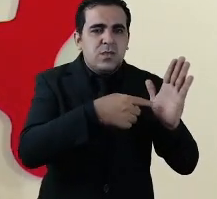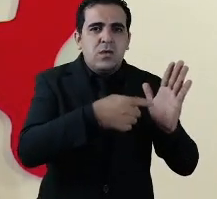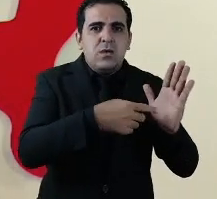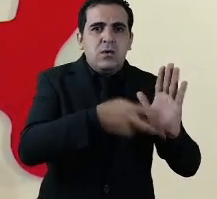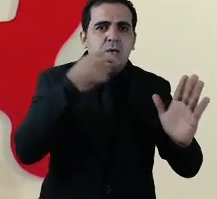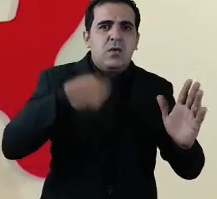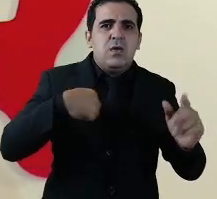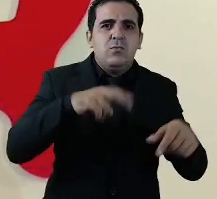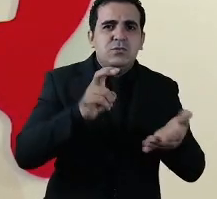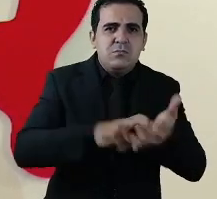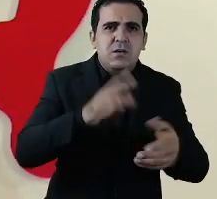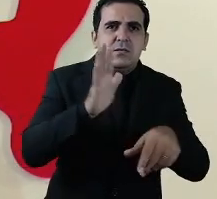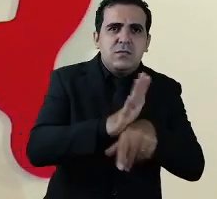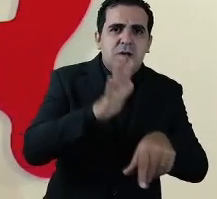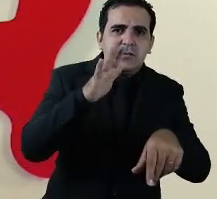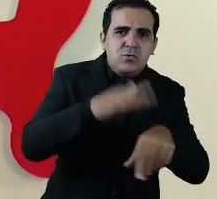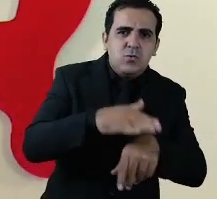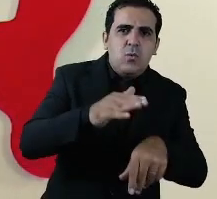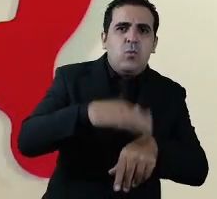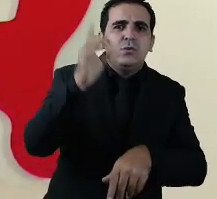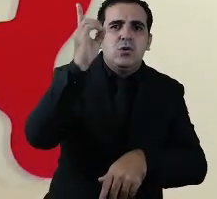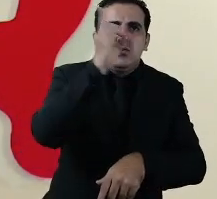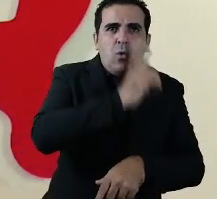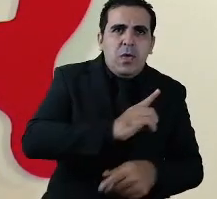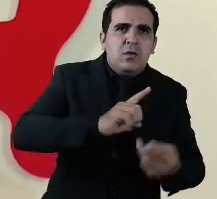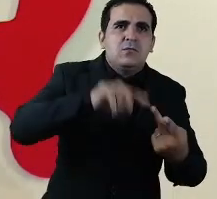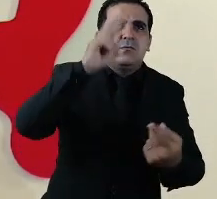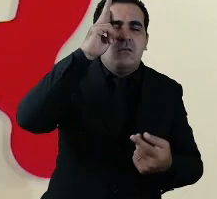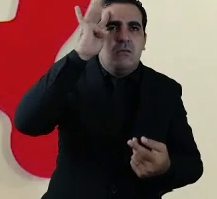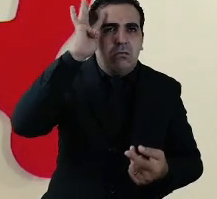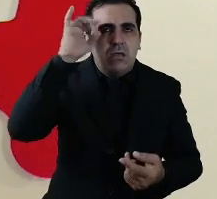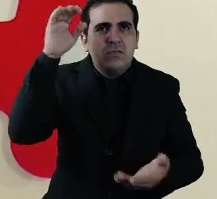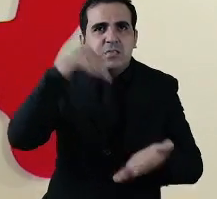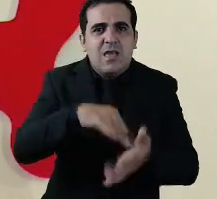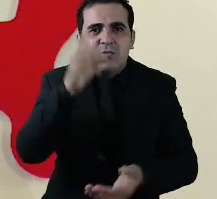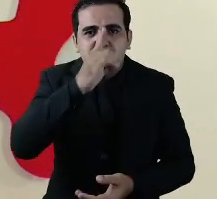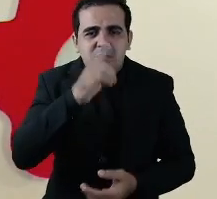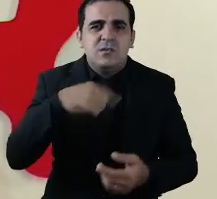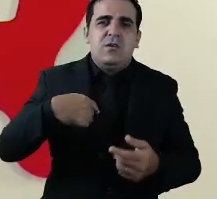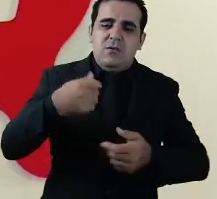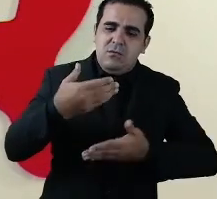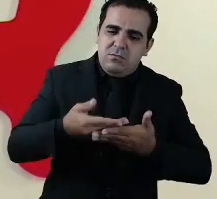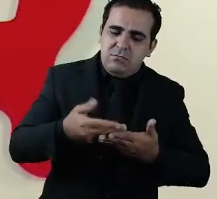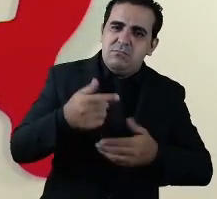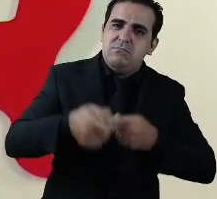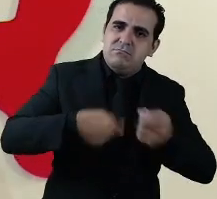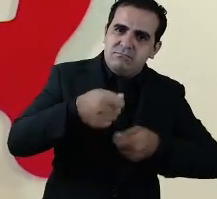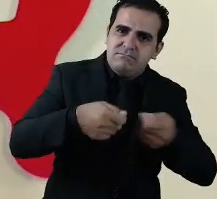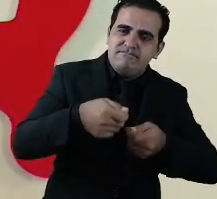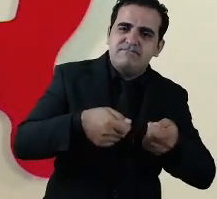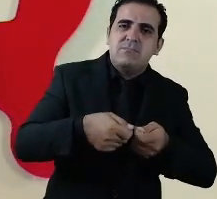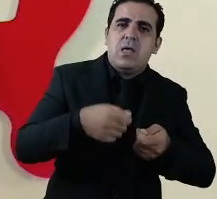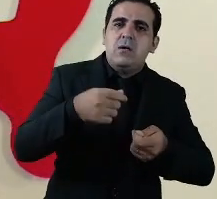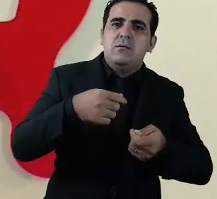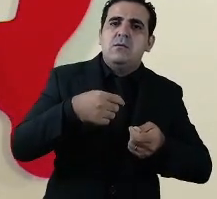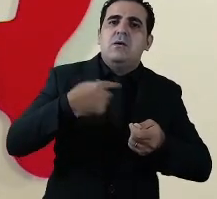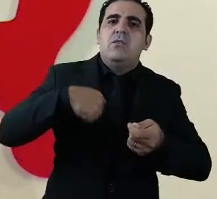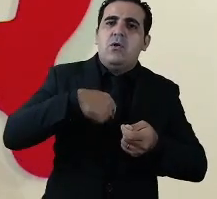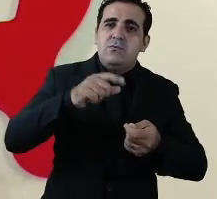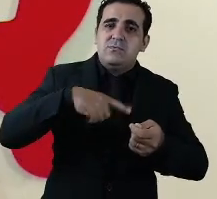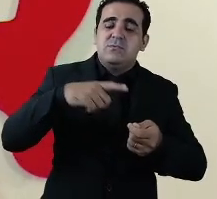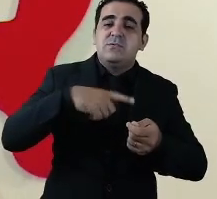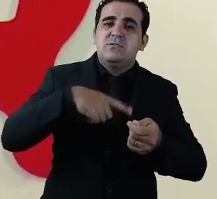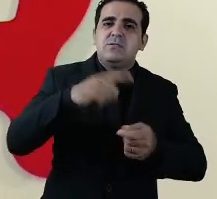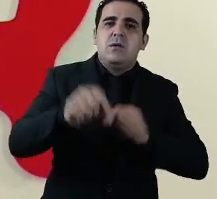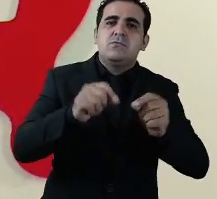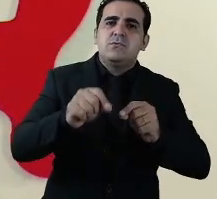de manhã de tarde de noite de domingo a domingo nós temos exatamente esse contraste nós temos uma tendência na